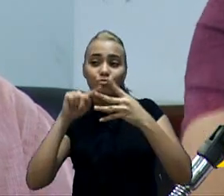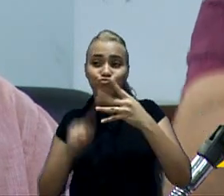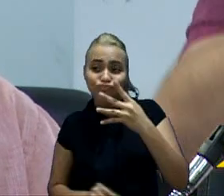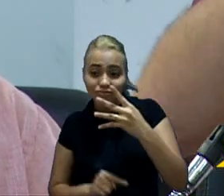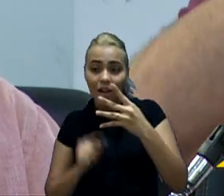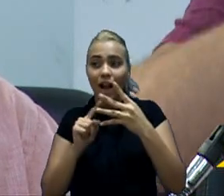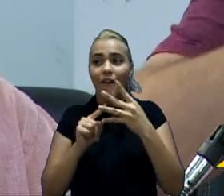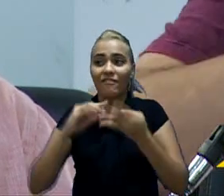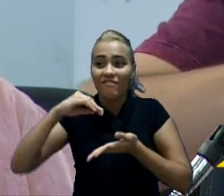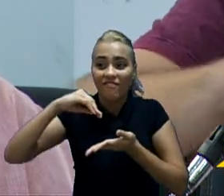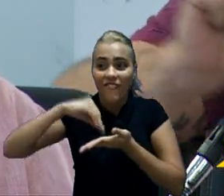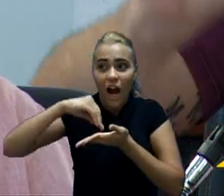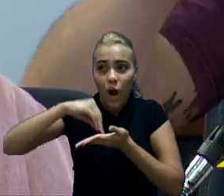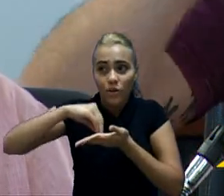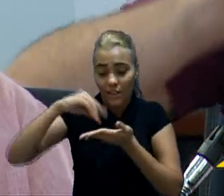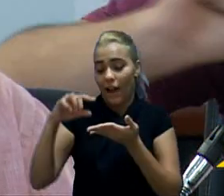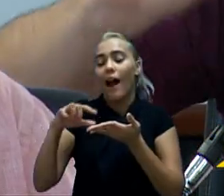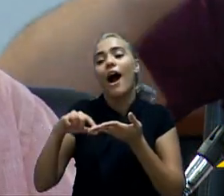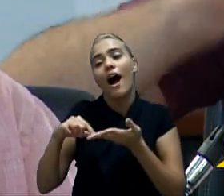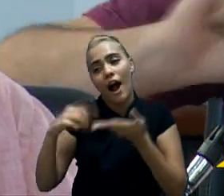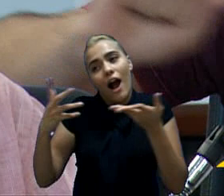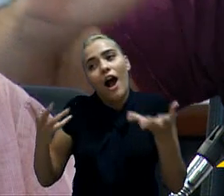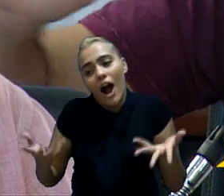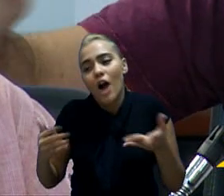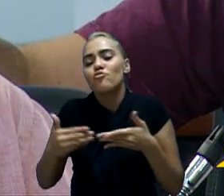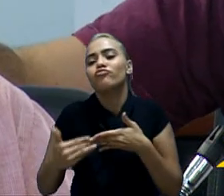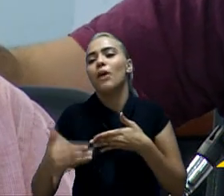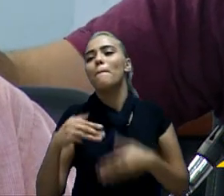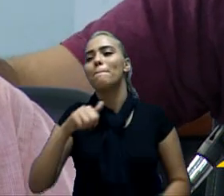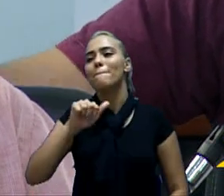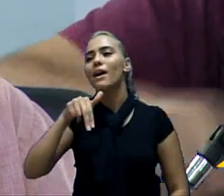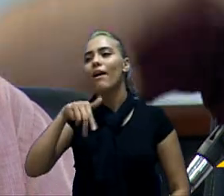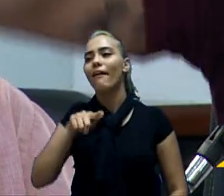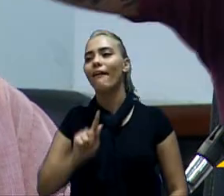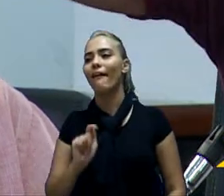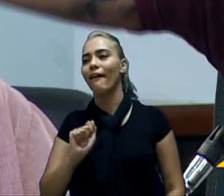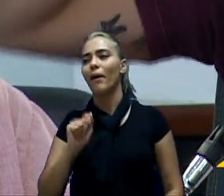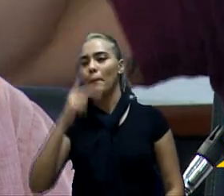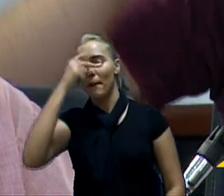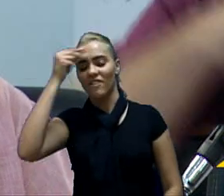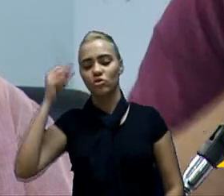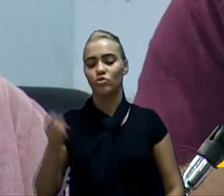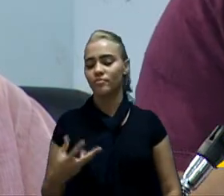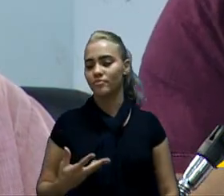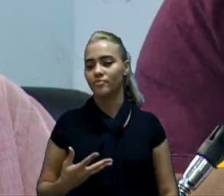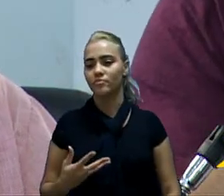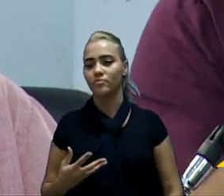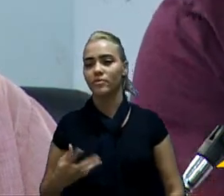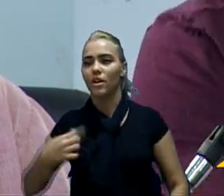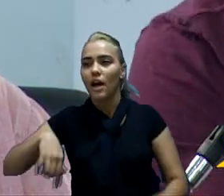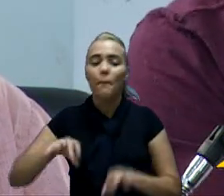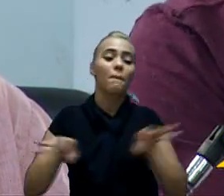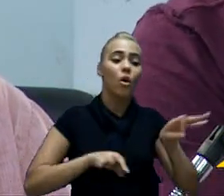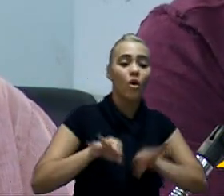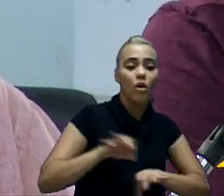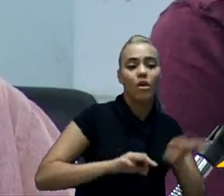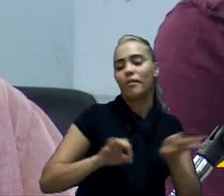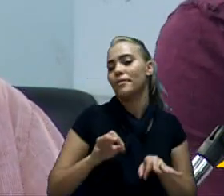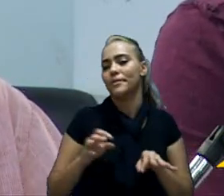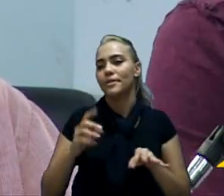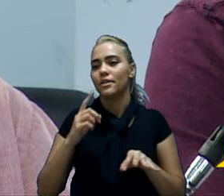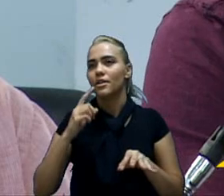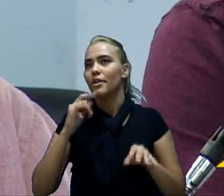Plurianual, que vai nortear quais serão as ações. Todos esses programas que foram falados na